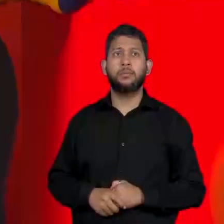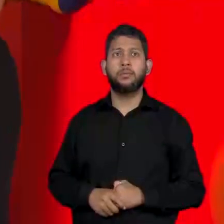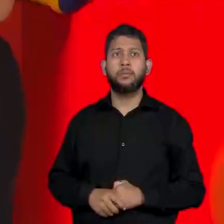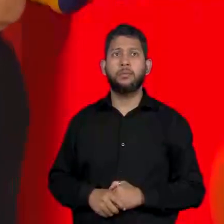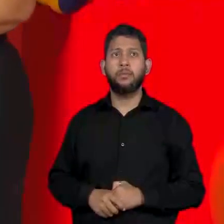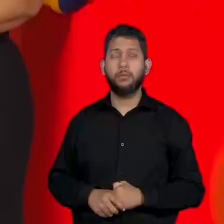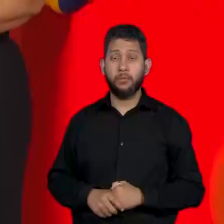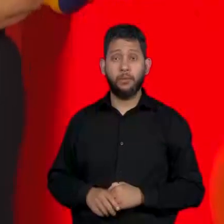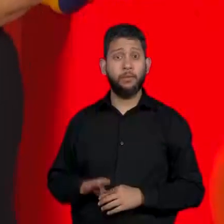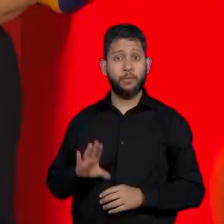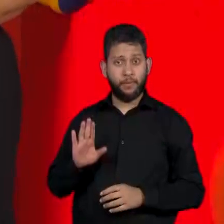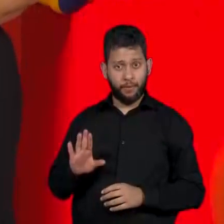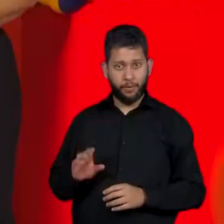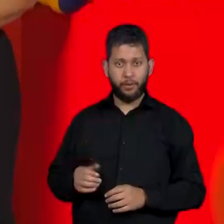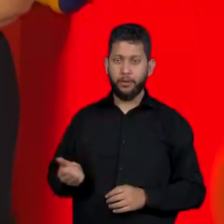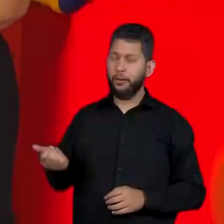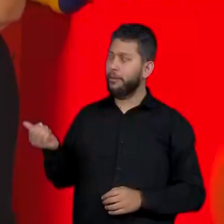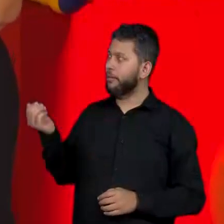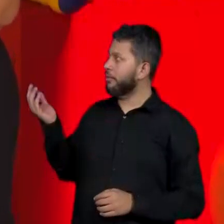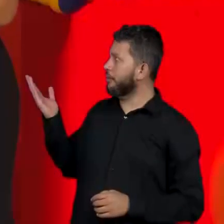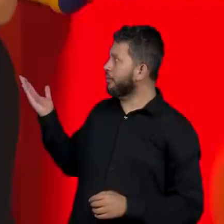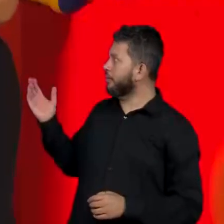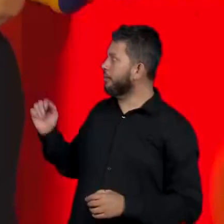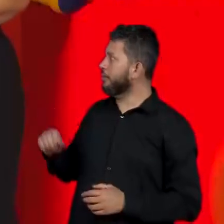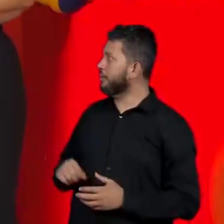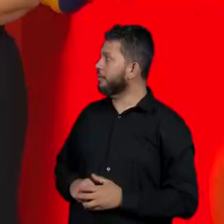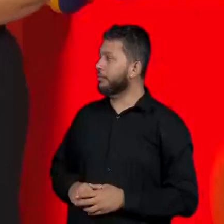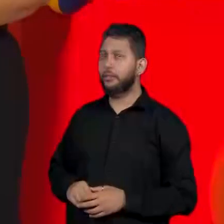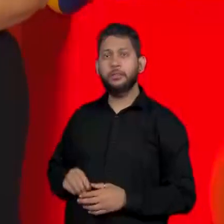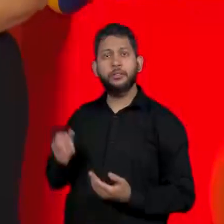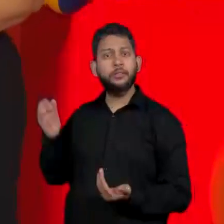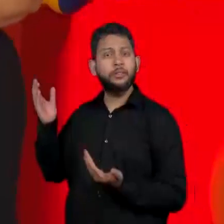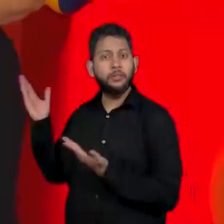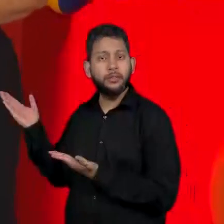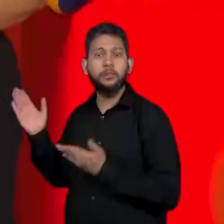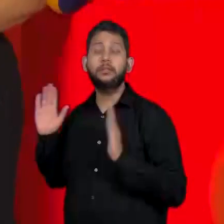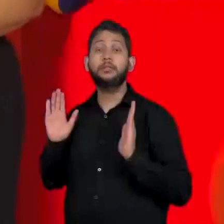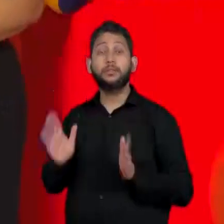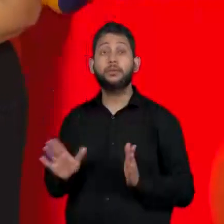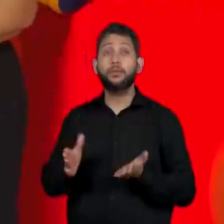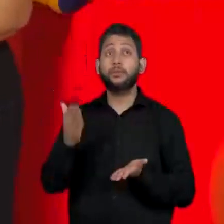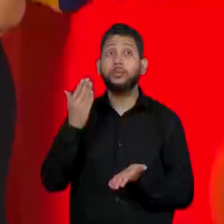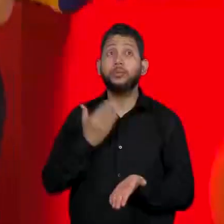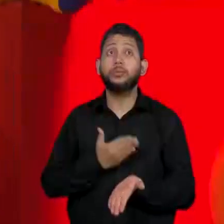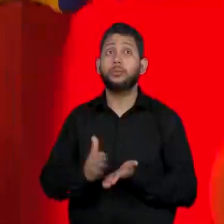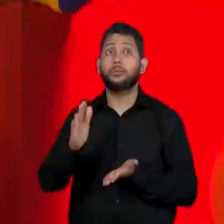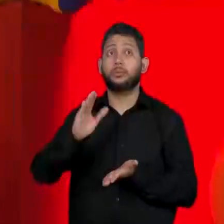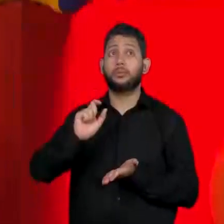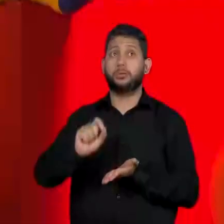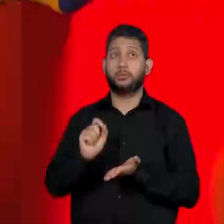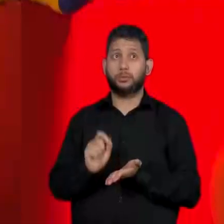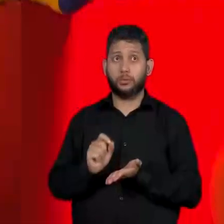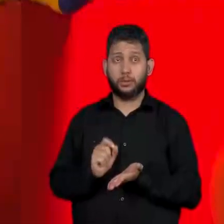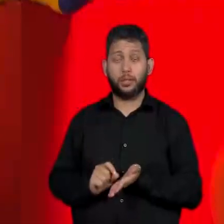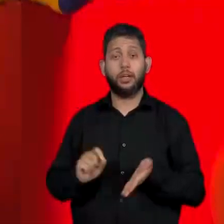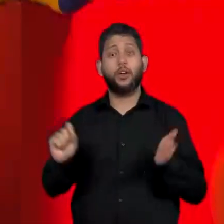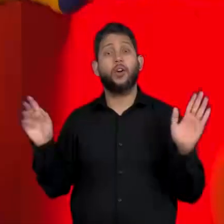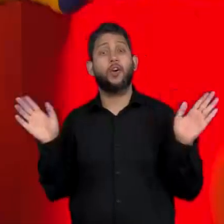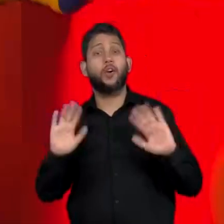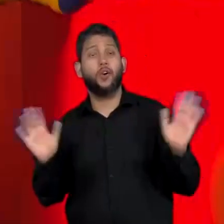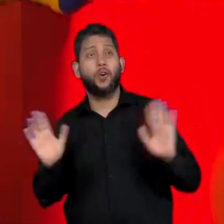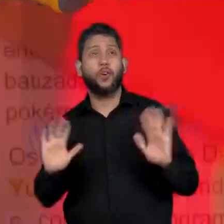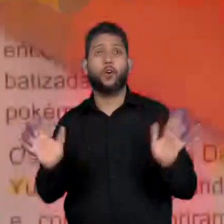Do Marcos para Antônio. Aqui, eu já começo, o Marcos já começa a mensagem assim, ó.